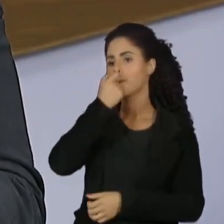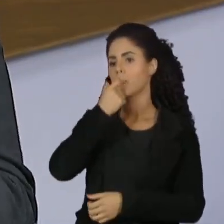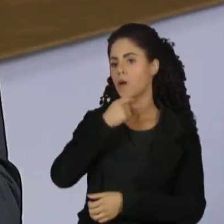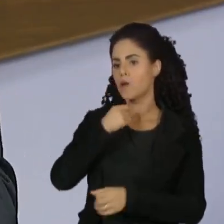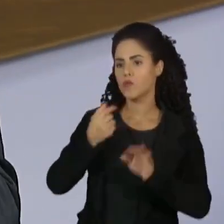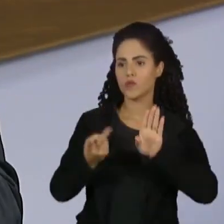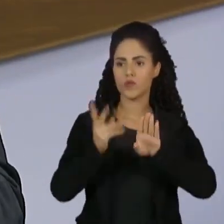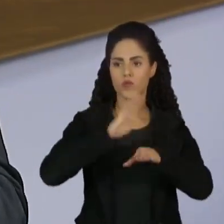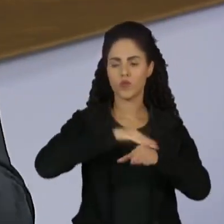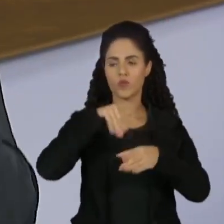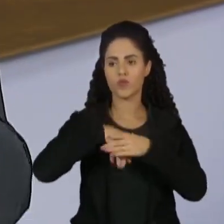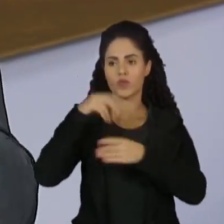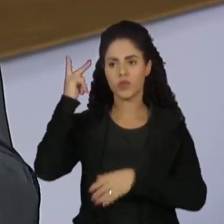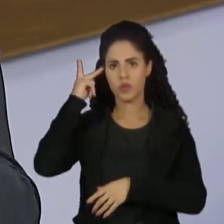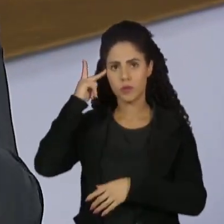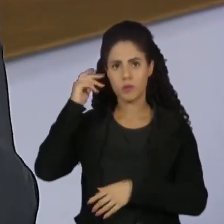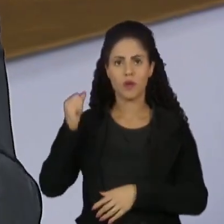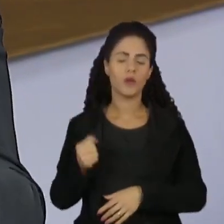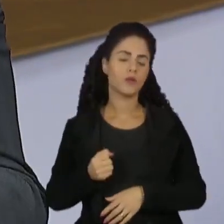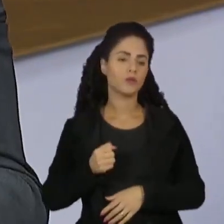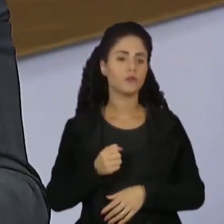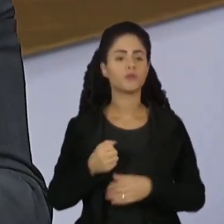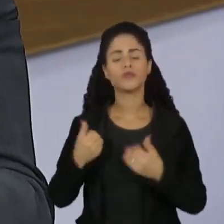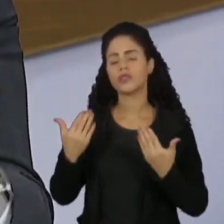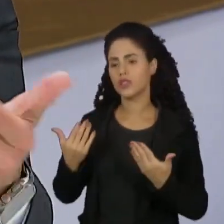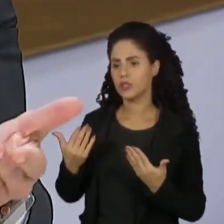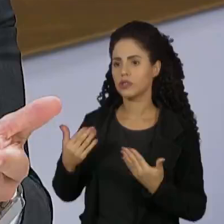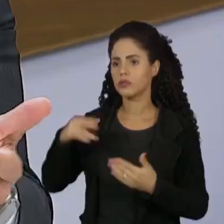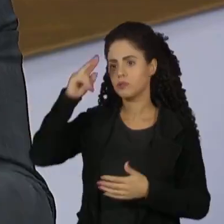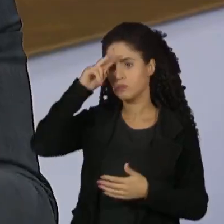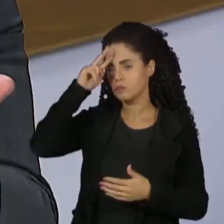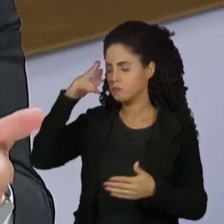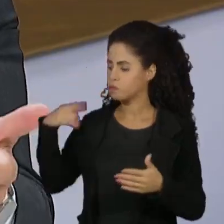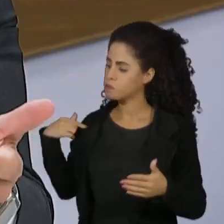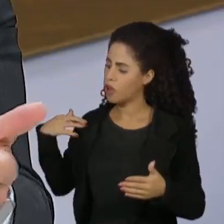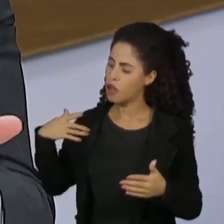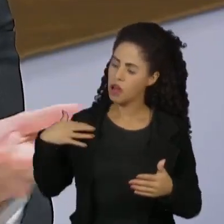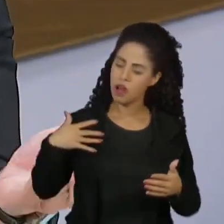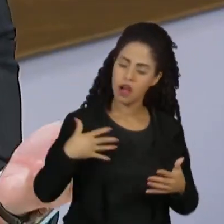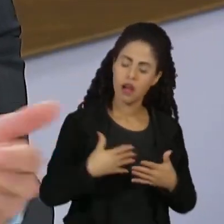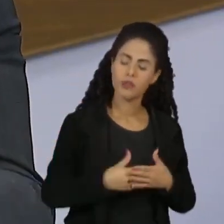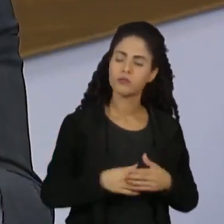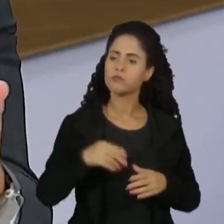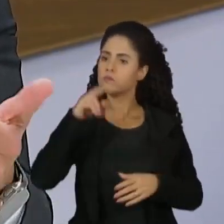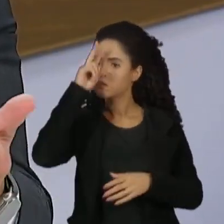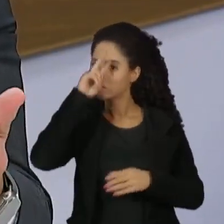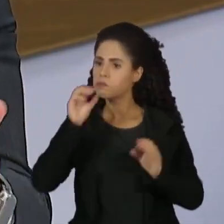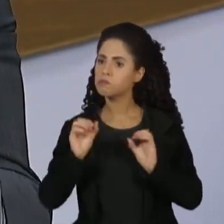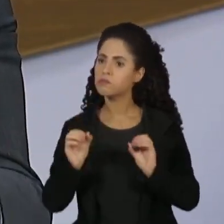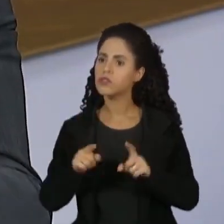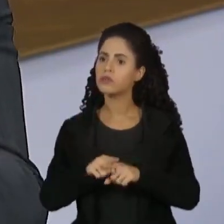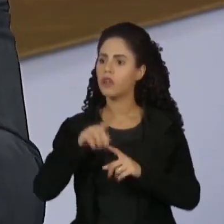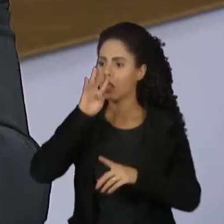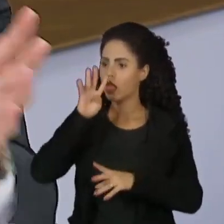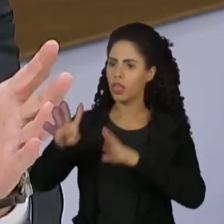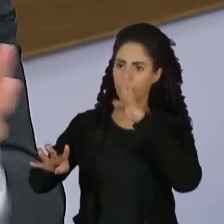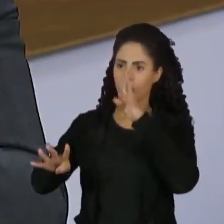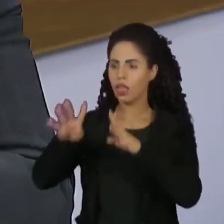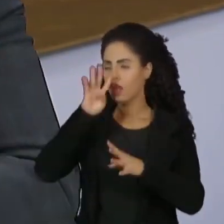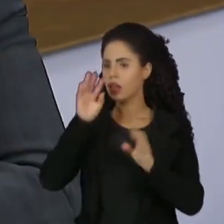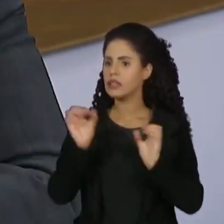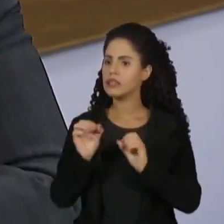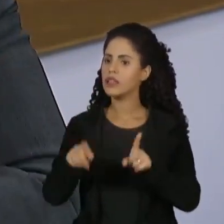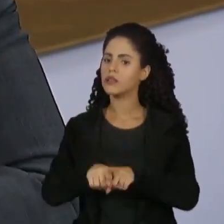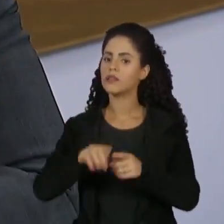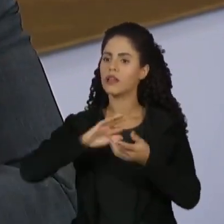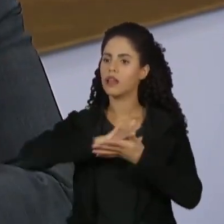no segundo turno em São Paulo, com quem o senhor tem divergências históricas. Eu me lembro de algumas declarações dele de acusá-lo de liderar um massacre